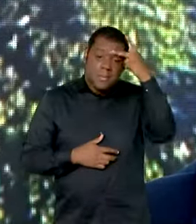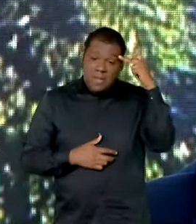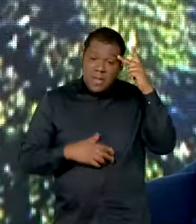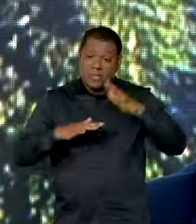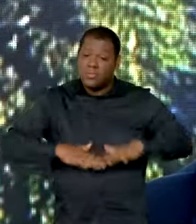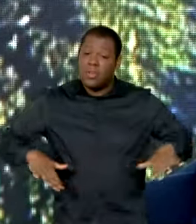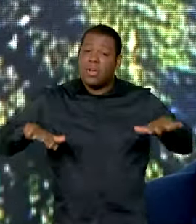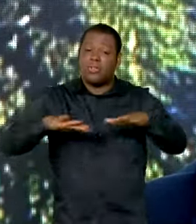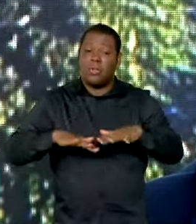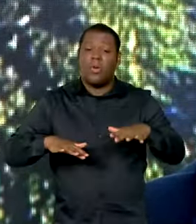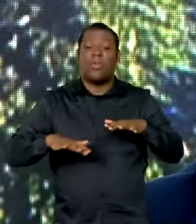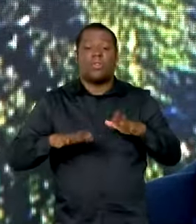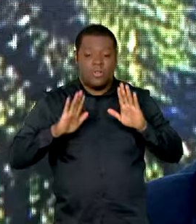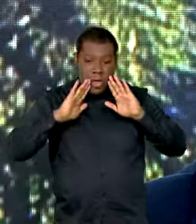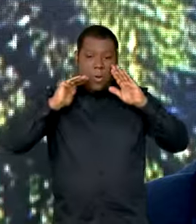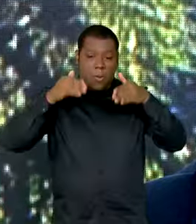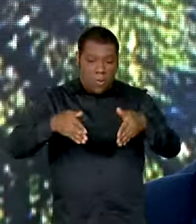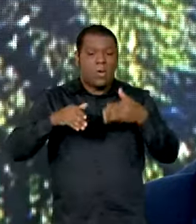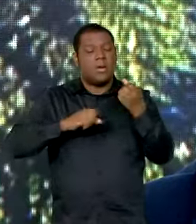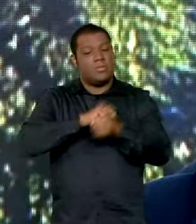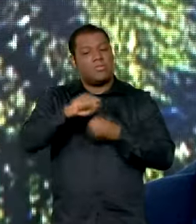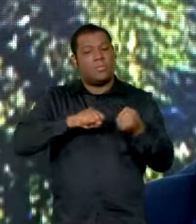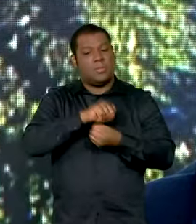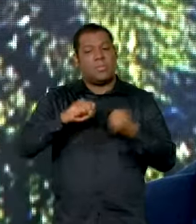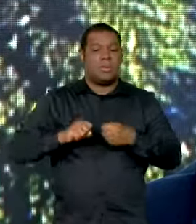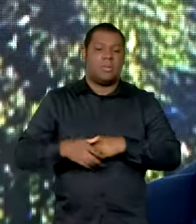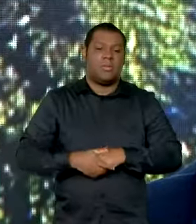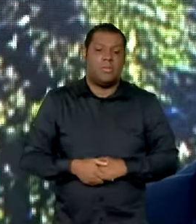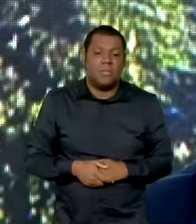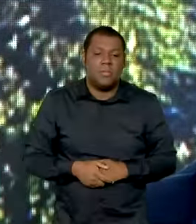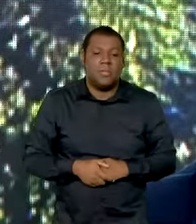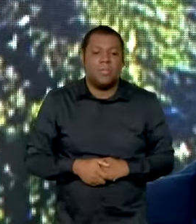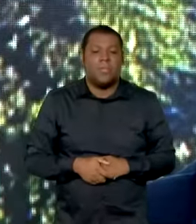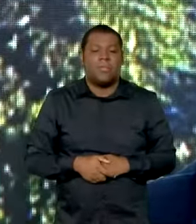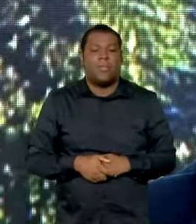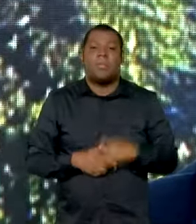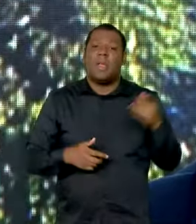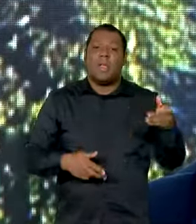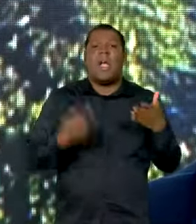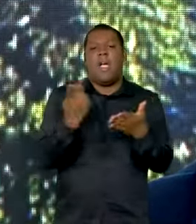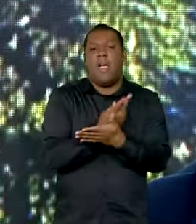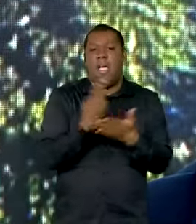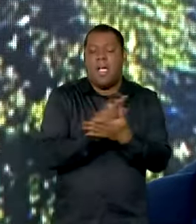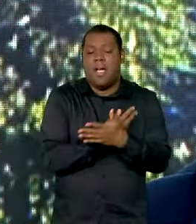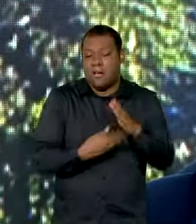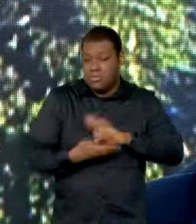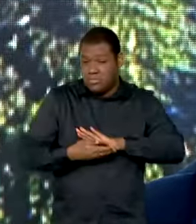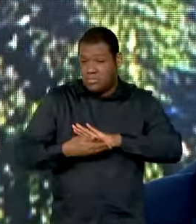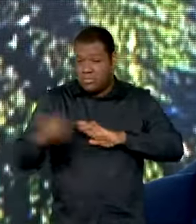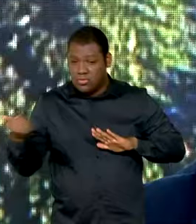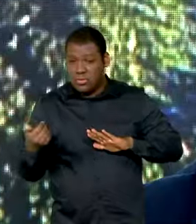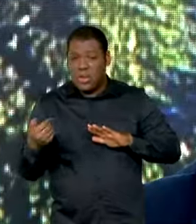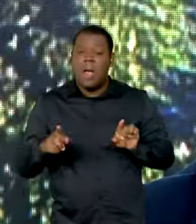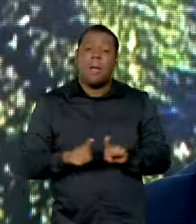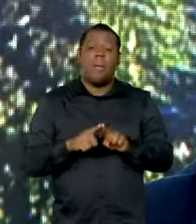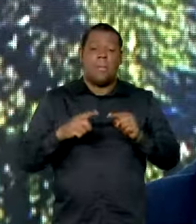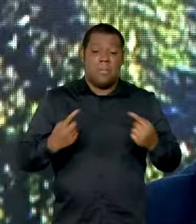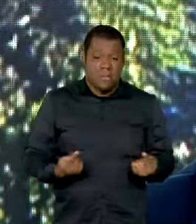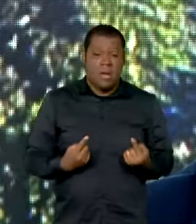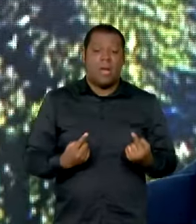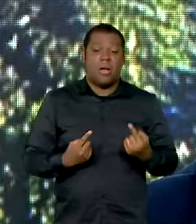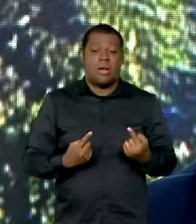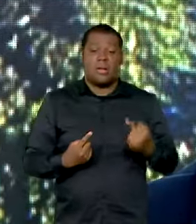Esse é o desafio, porque nós queremos tirar aquilo que não deve, mas nós queremos estabelecer